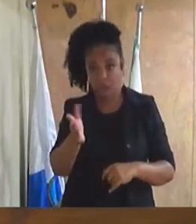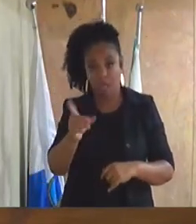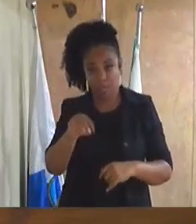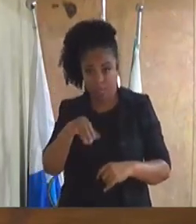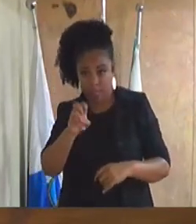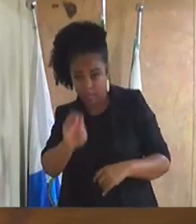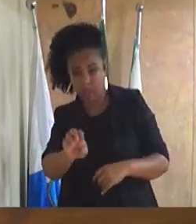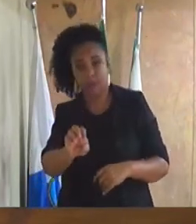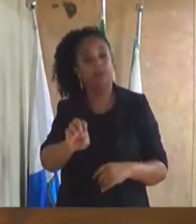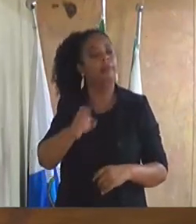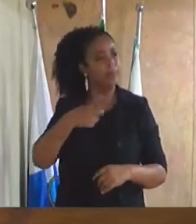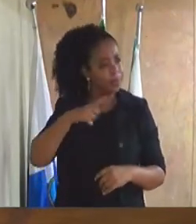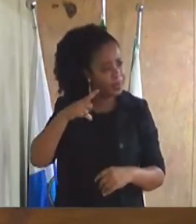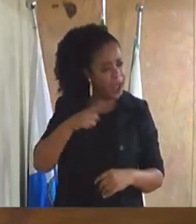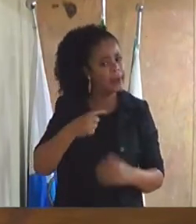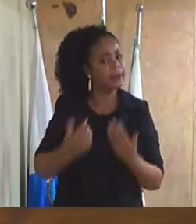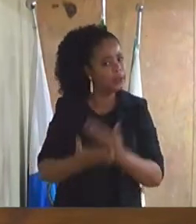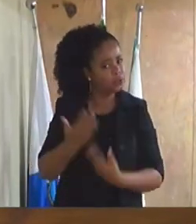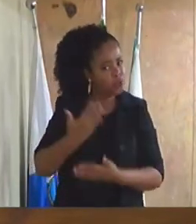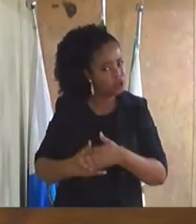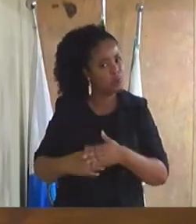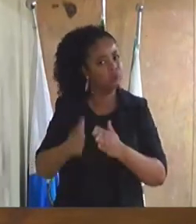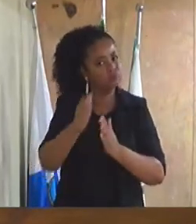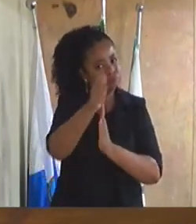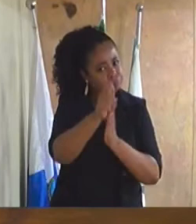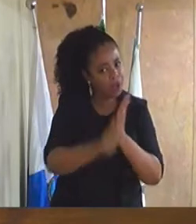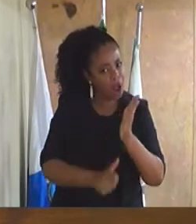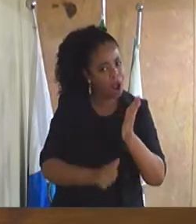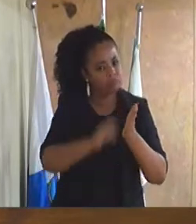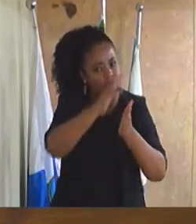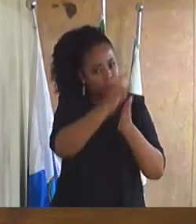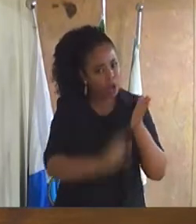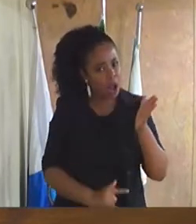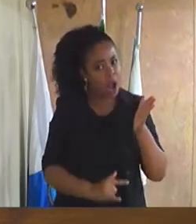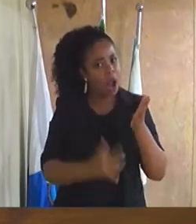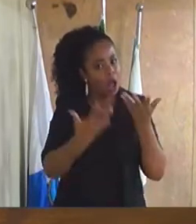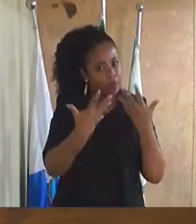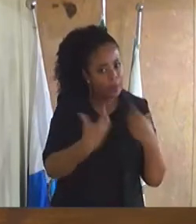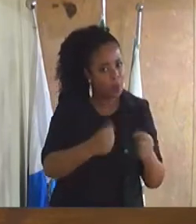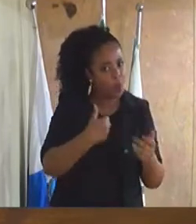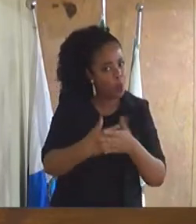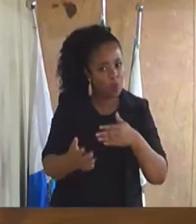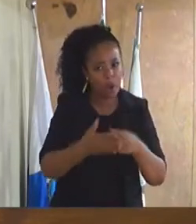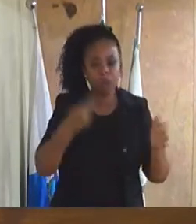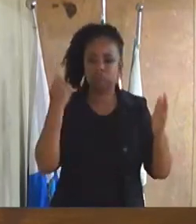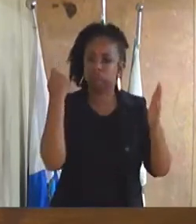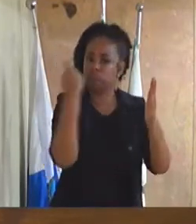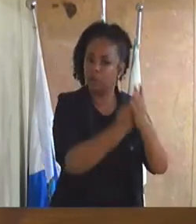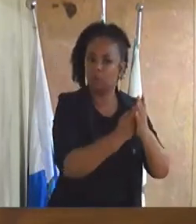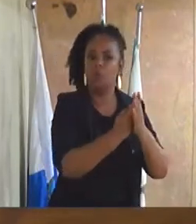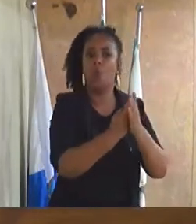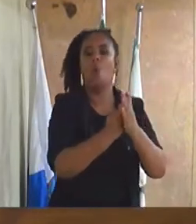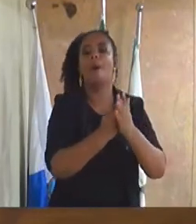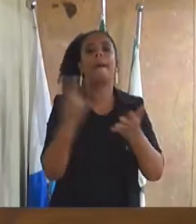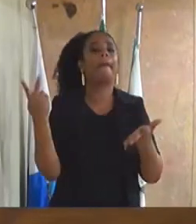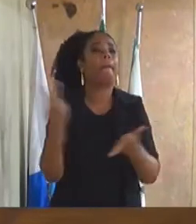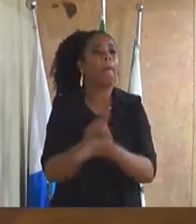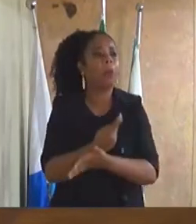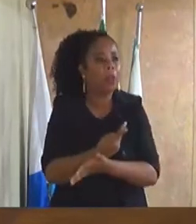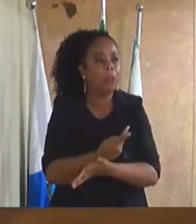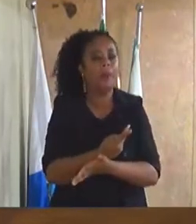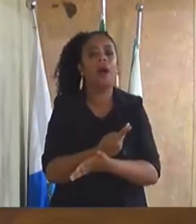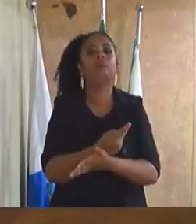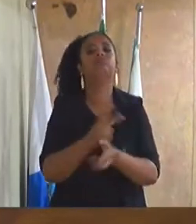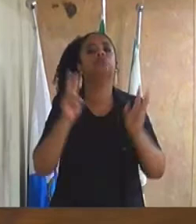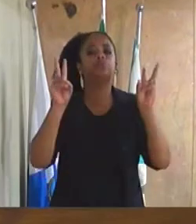tem em sua mão em suas mãos sua posse qualquer denúncia ou fato relacionado a